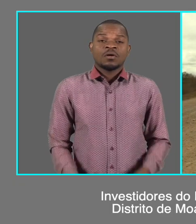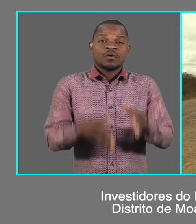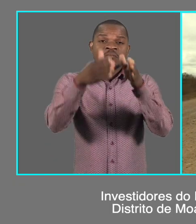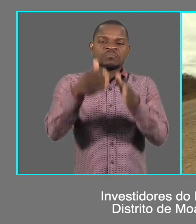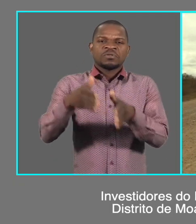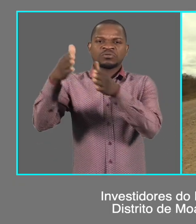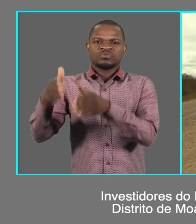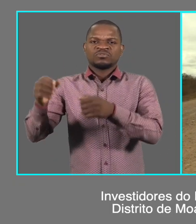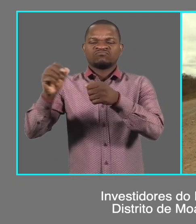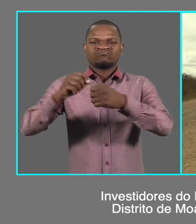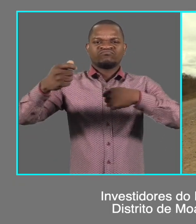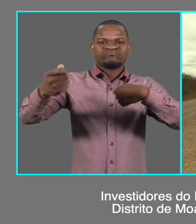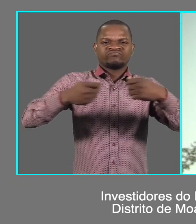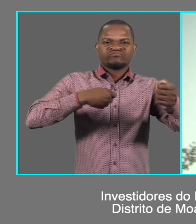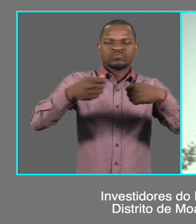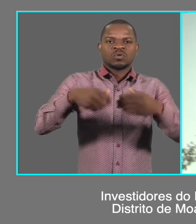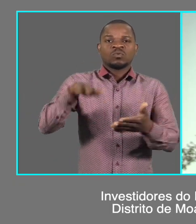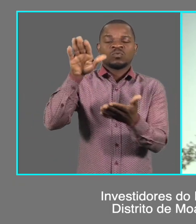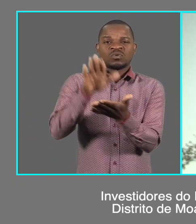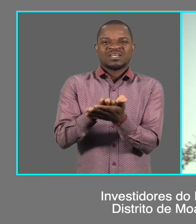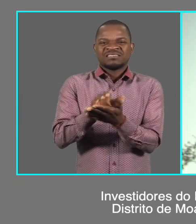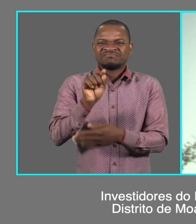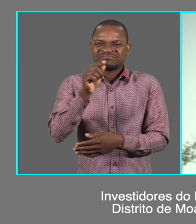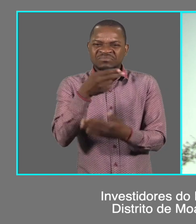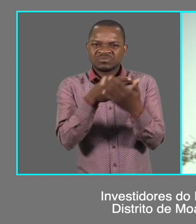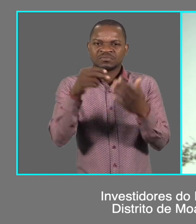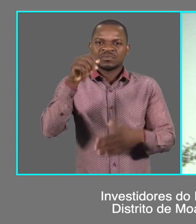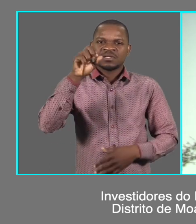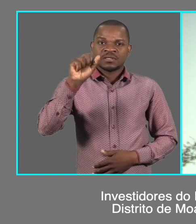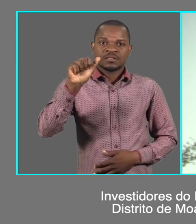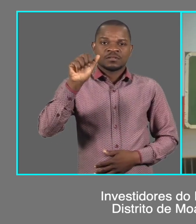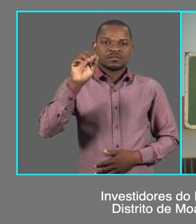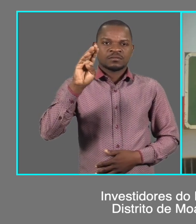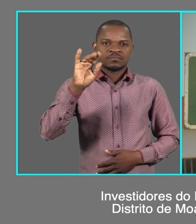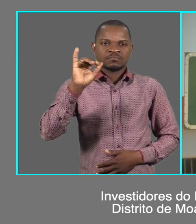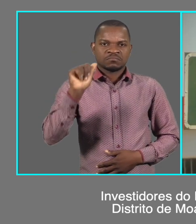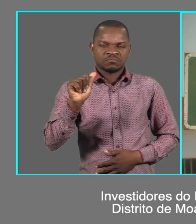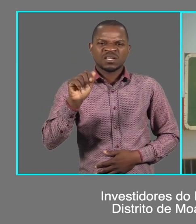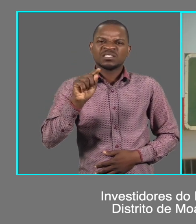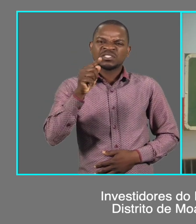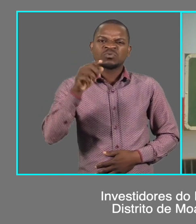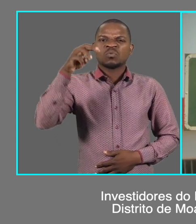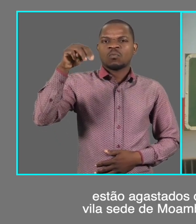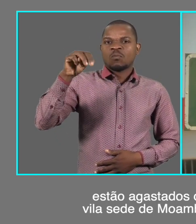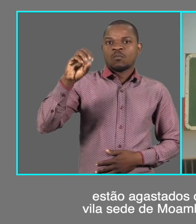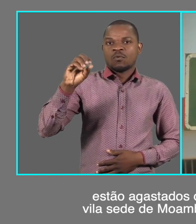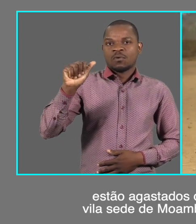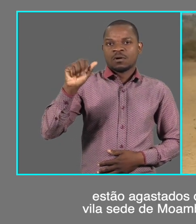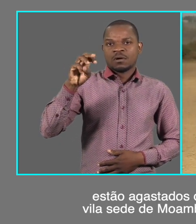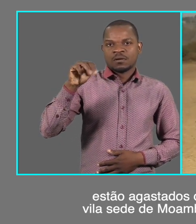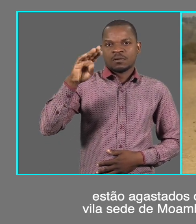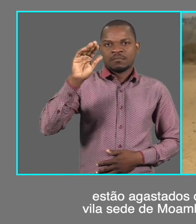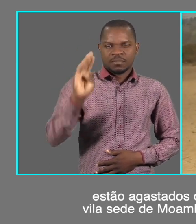investidores do posto administrativo de Sabié, no distrito de Moamba, na província de Maputo, estão